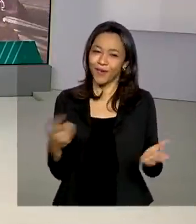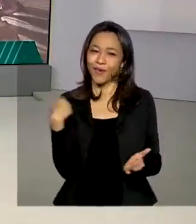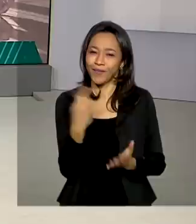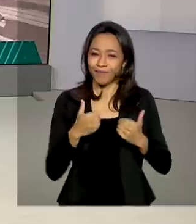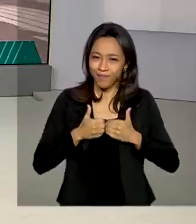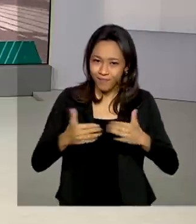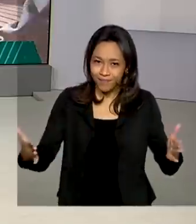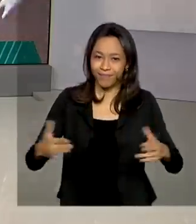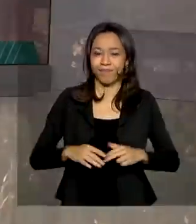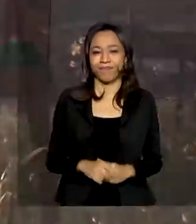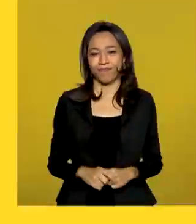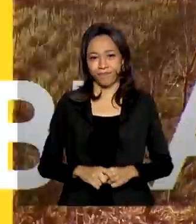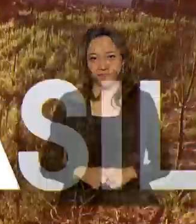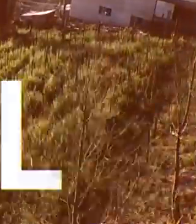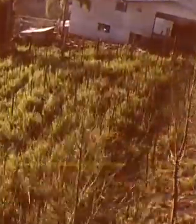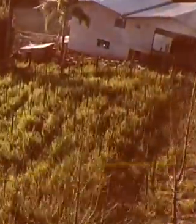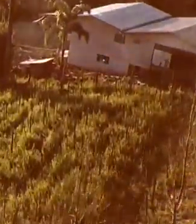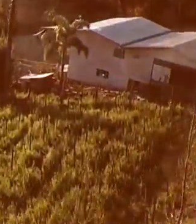Dia começa agora.